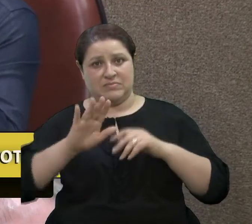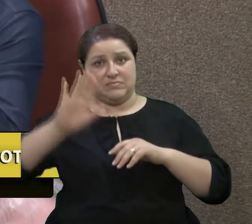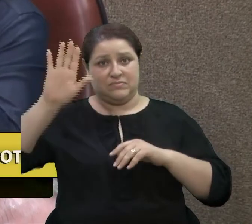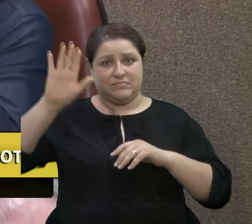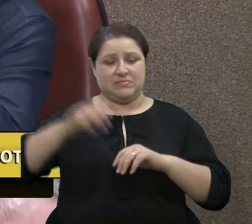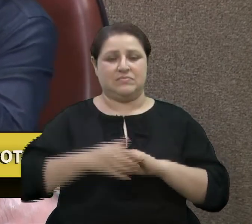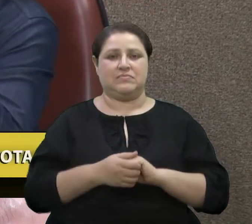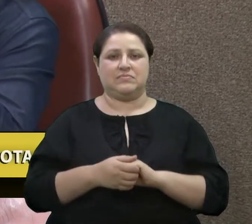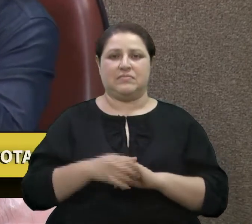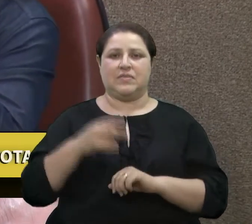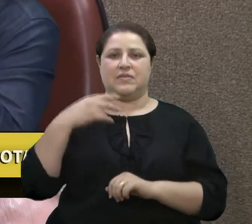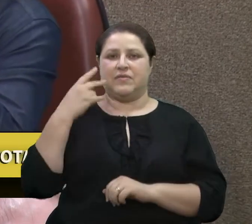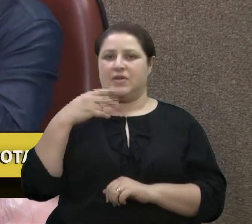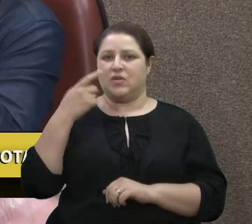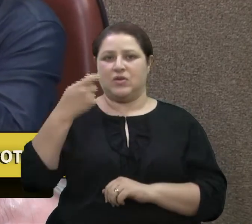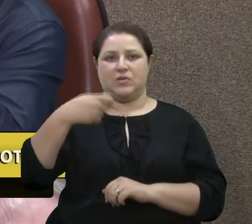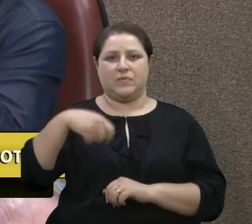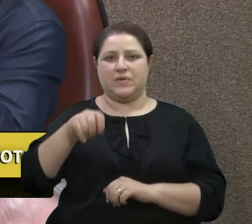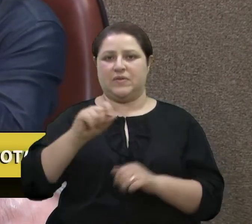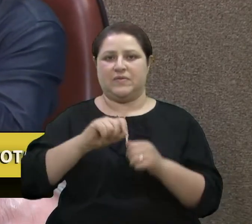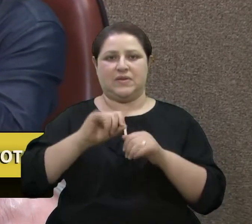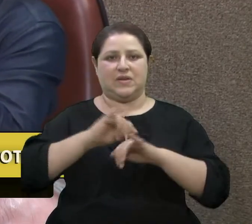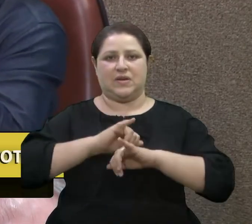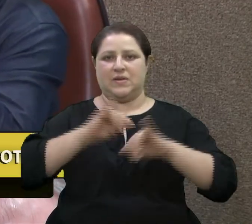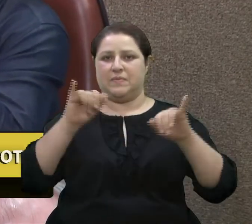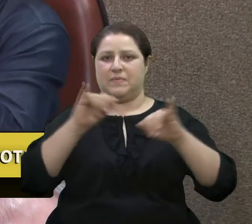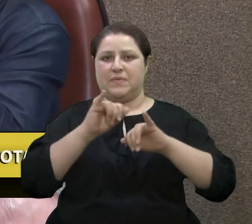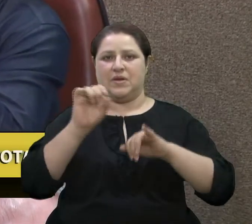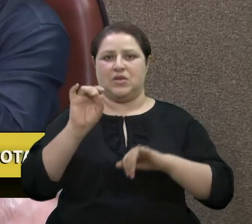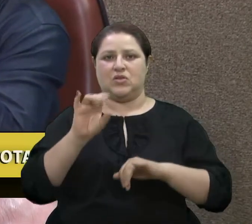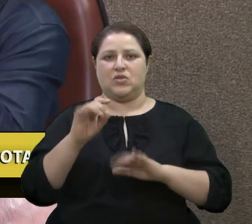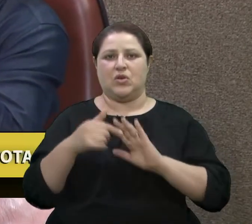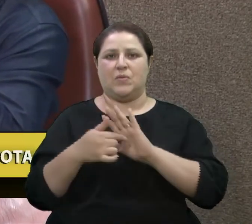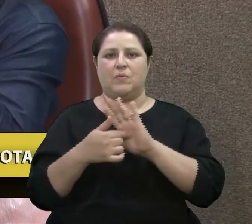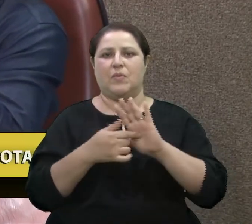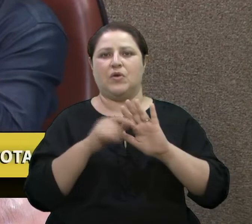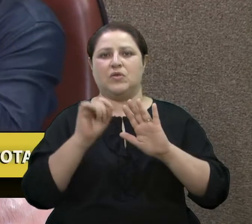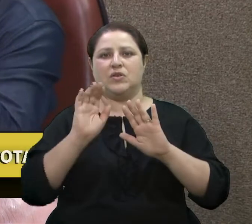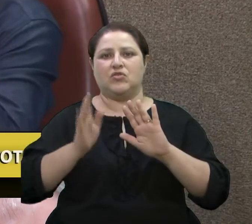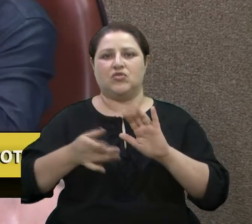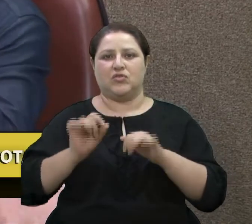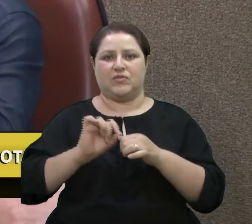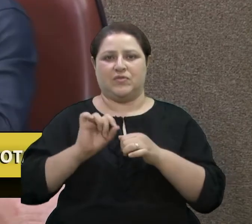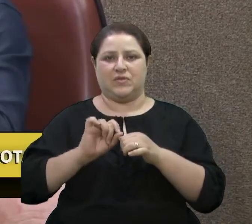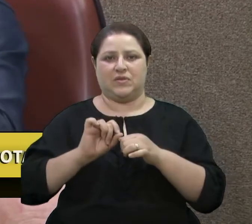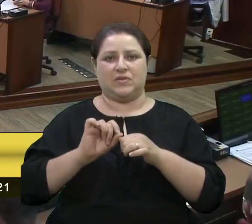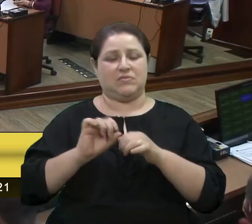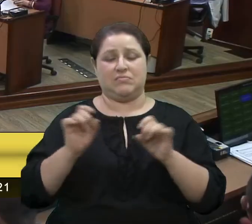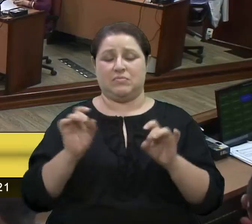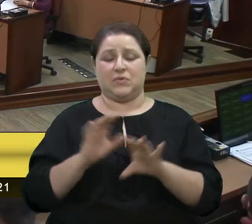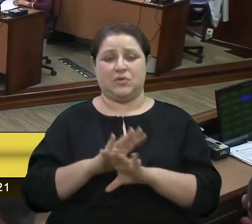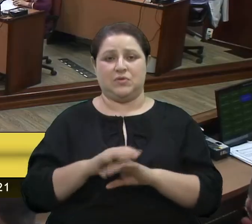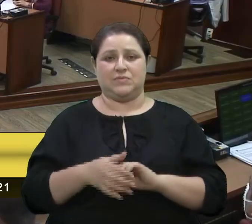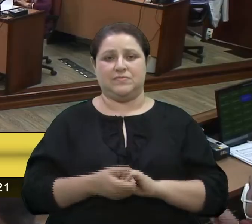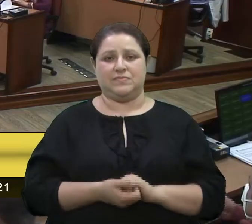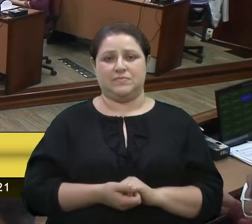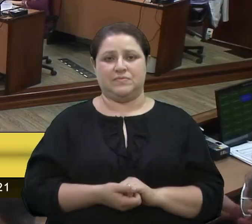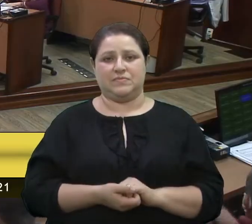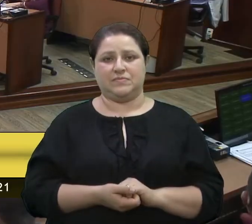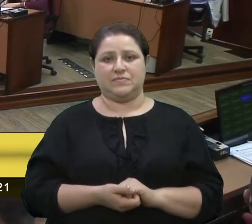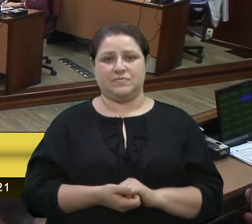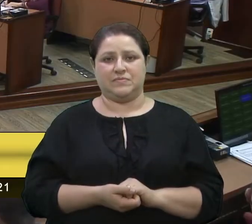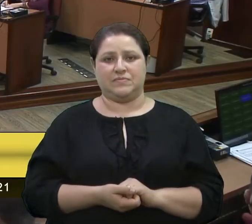vereador não precisa fazer campanha, é só mostrar o que fez. É isso. Pois é, vereador